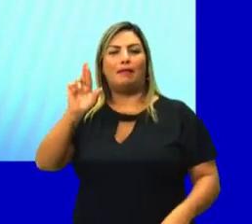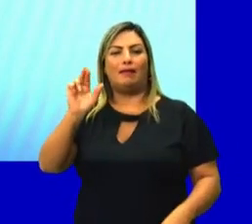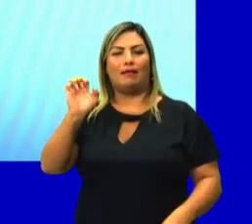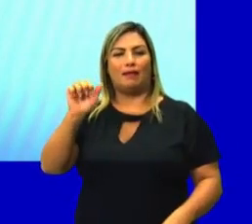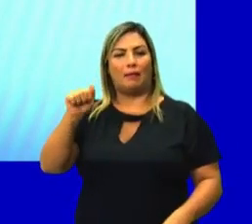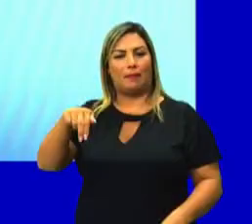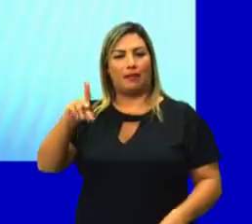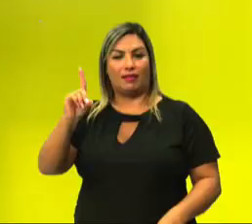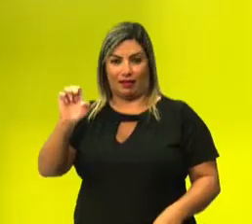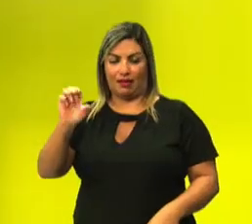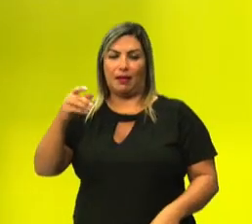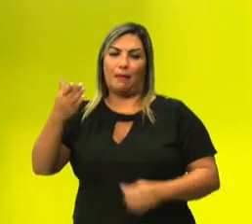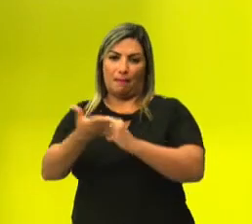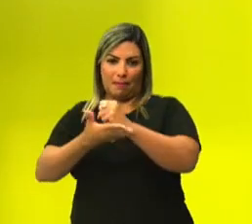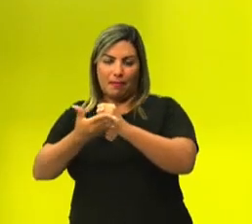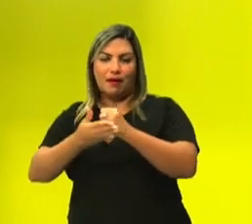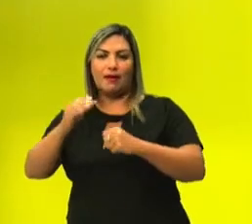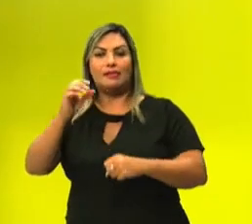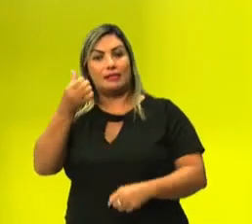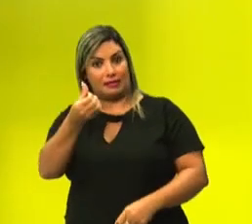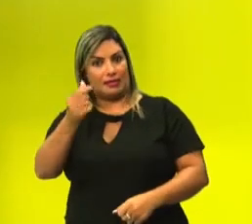de base hexagonal.